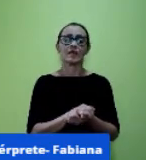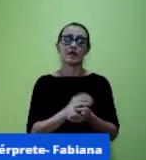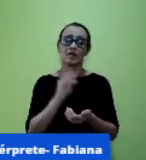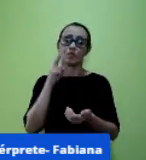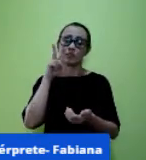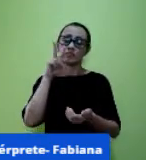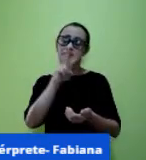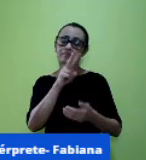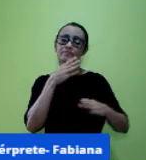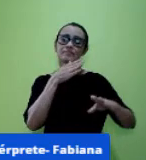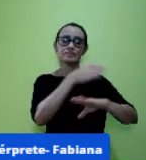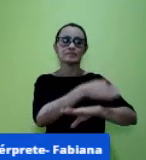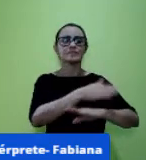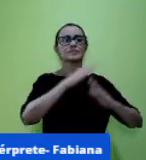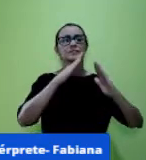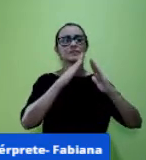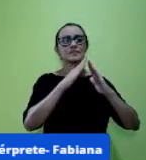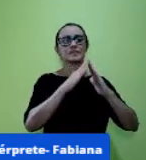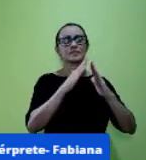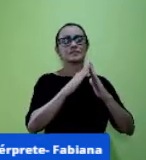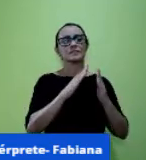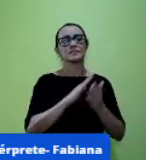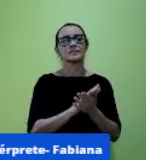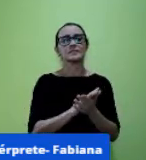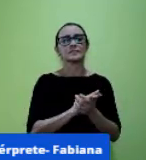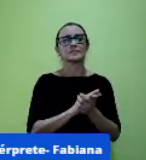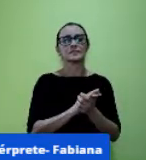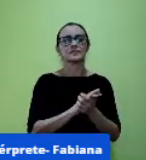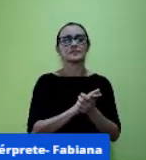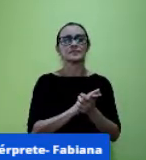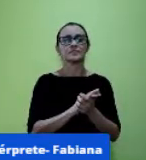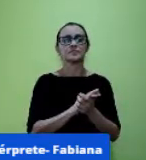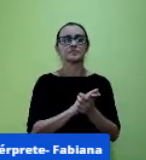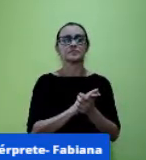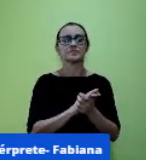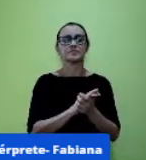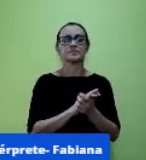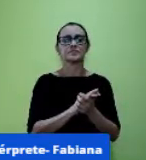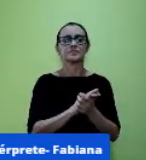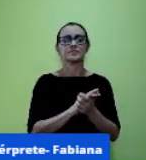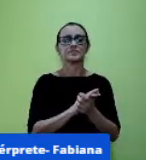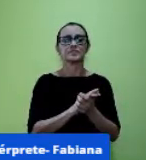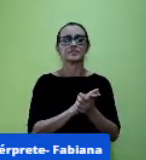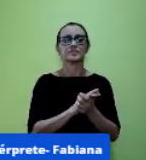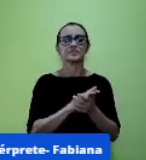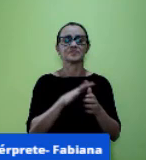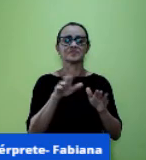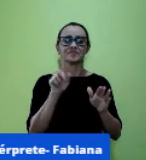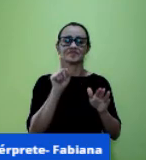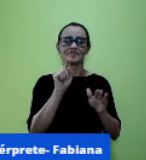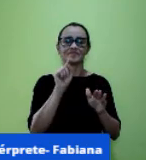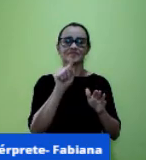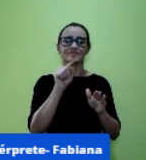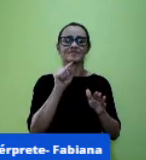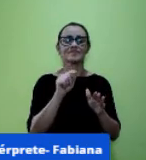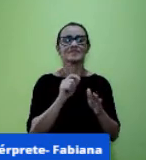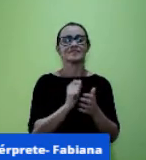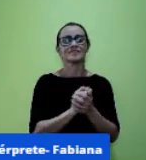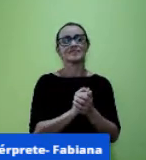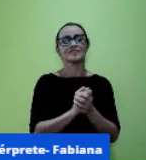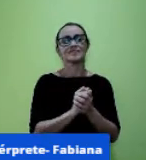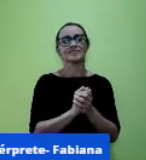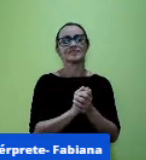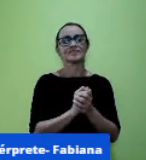aí dá um toquezinho que tem um movimento aí pode colocar tudo né gente